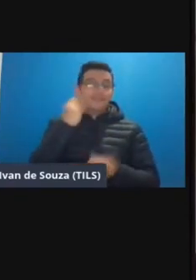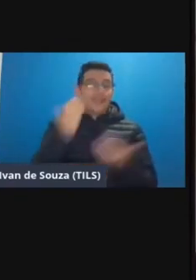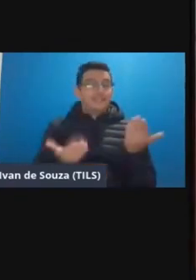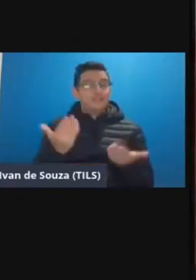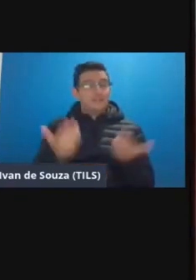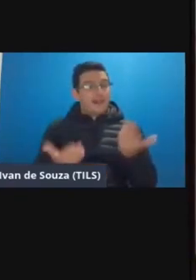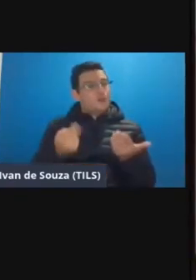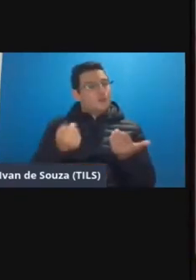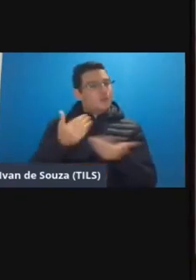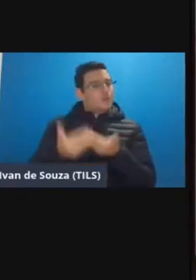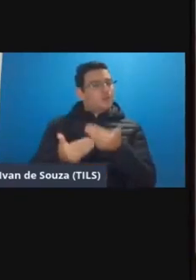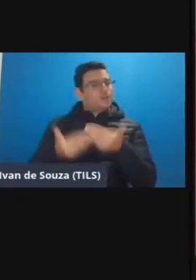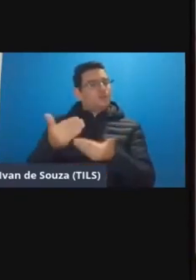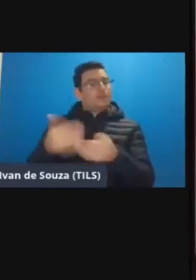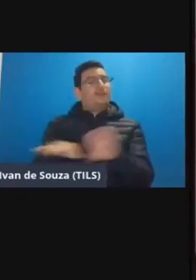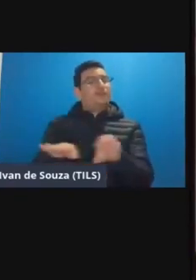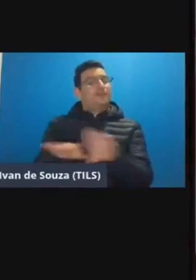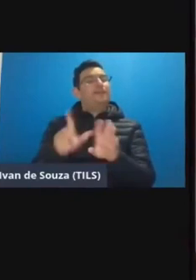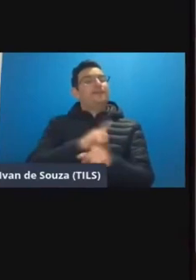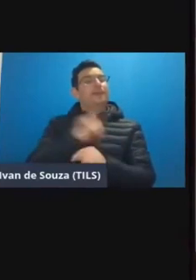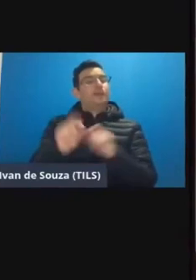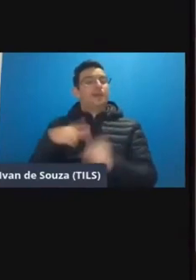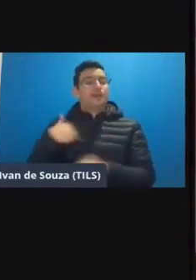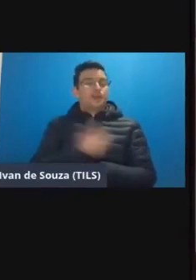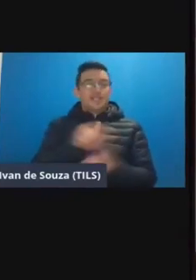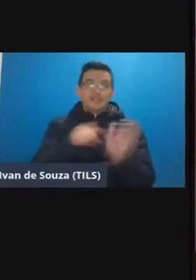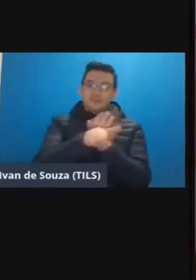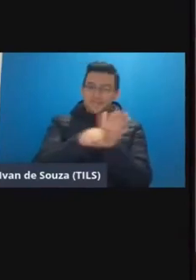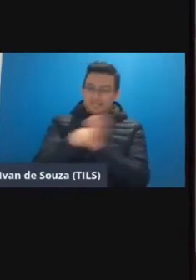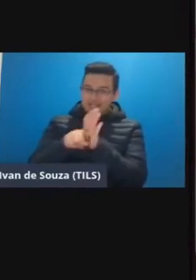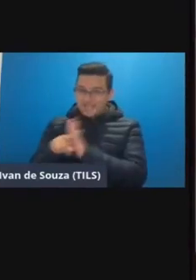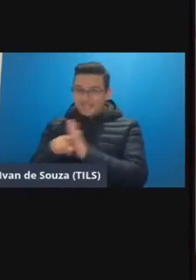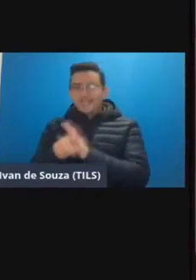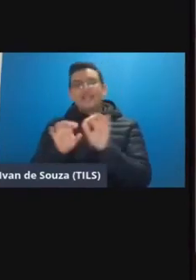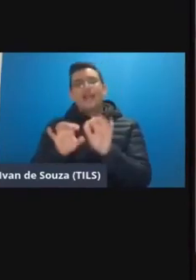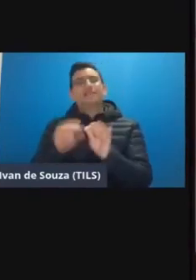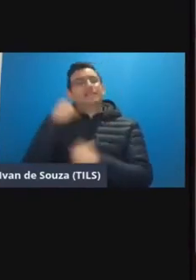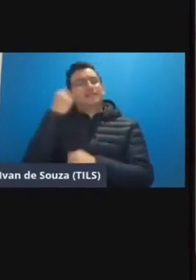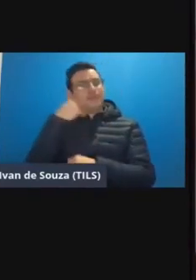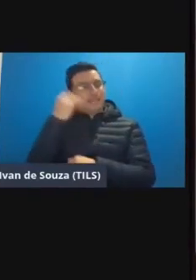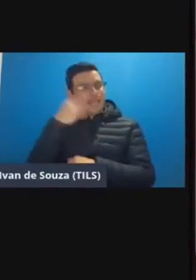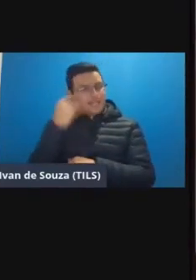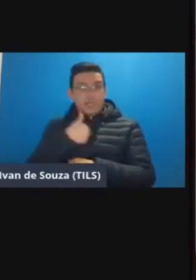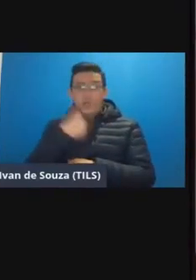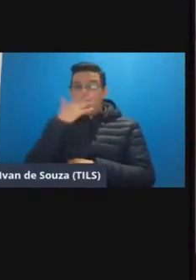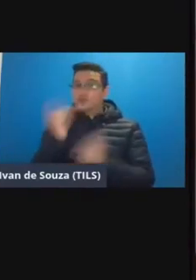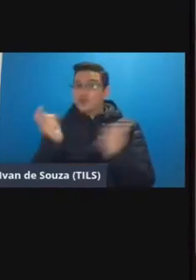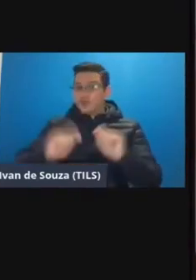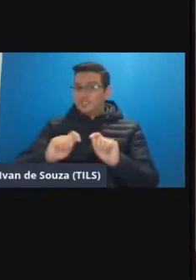balanço pouco a pouco inclusive incorporar nas nossas pesquisas coisas essa essa experiência acho que é uma